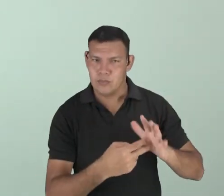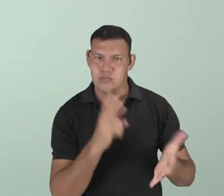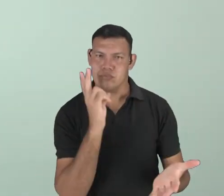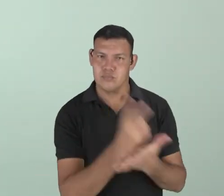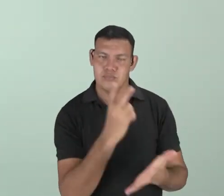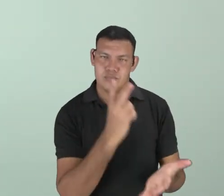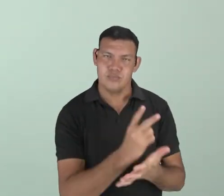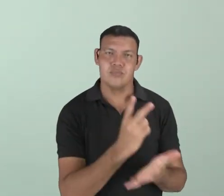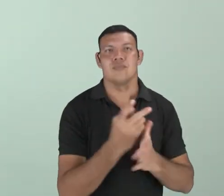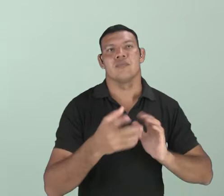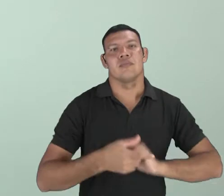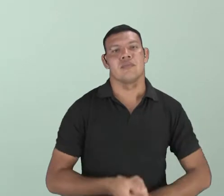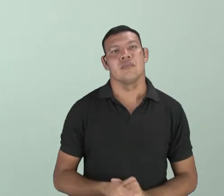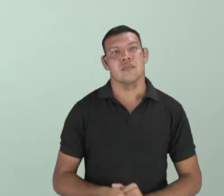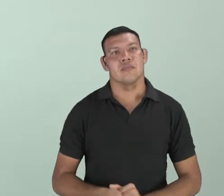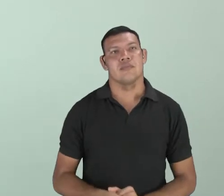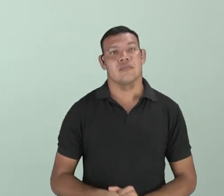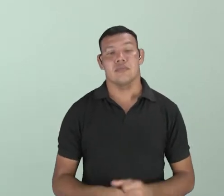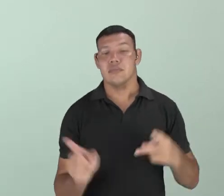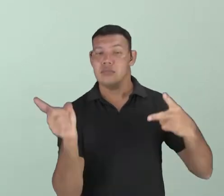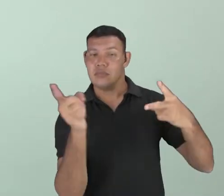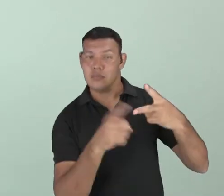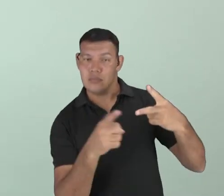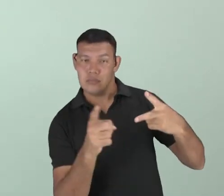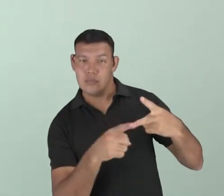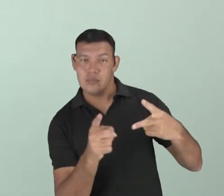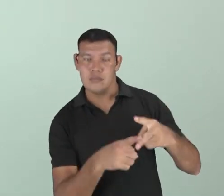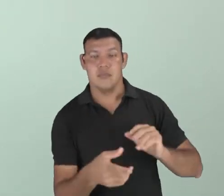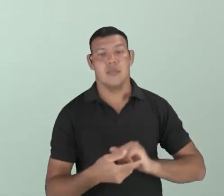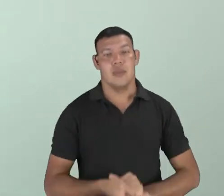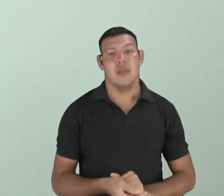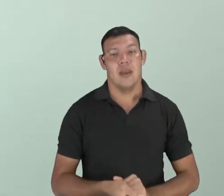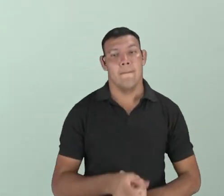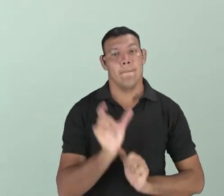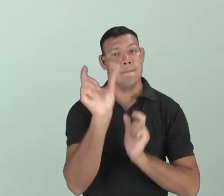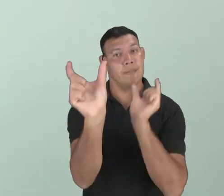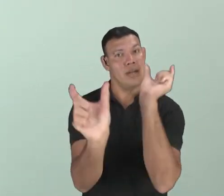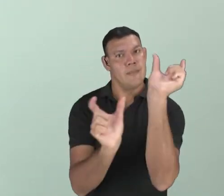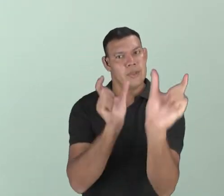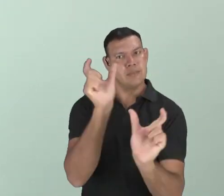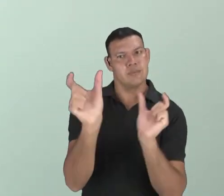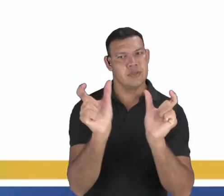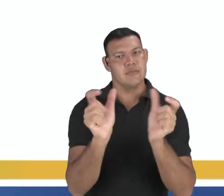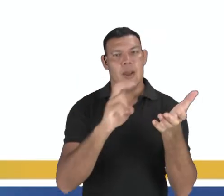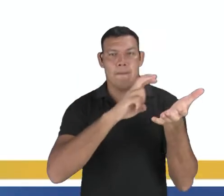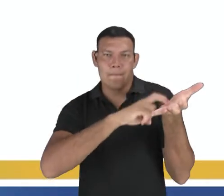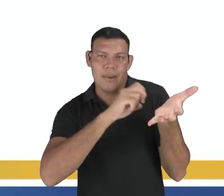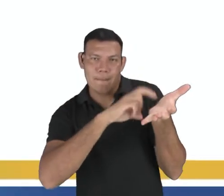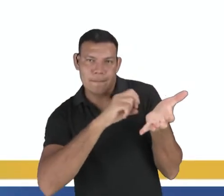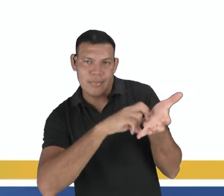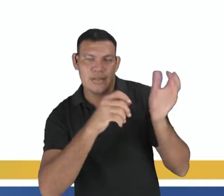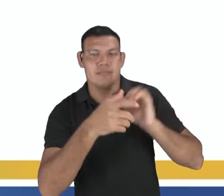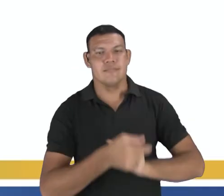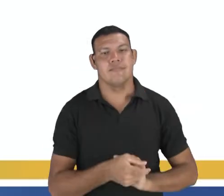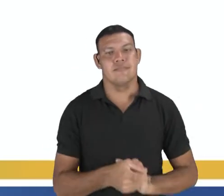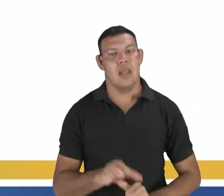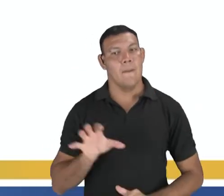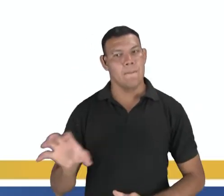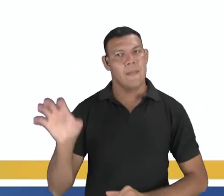sentido. Outra característica dessa variação é a lexical, que é no vocabulário, conhecido como os